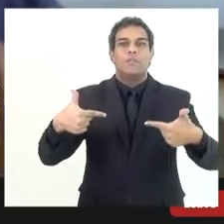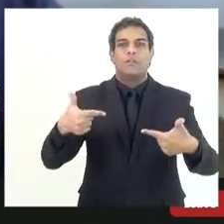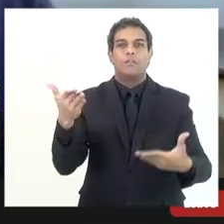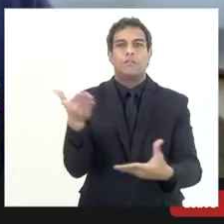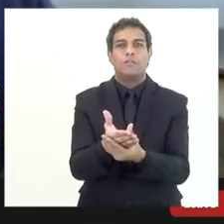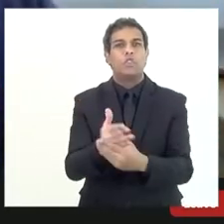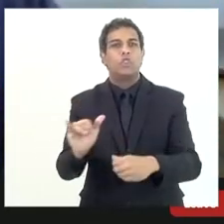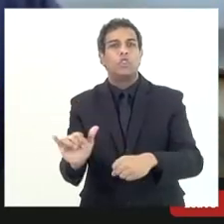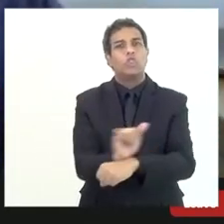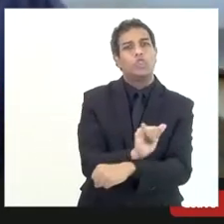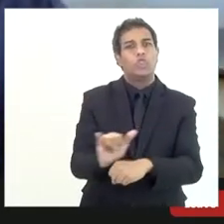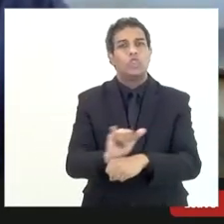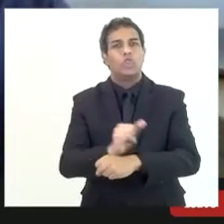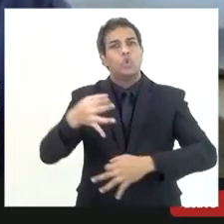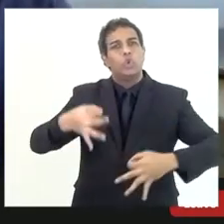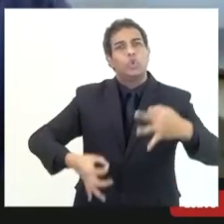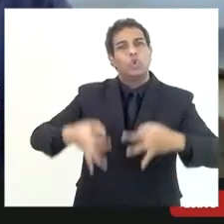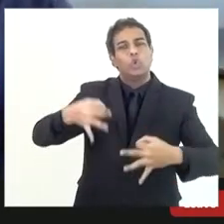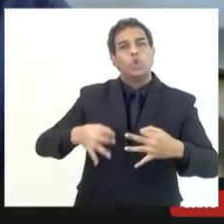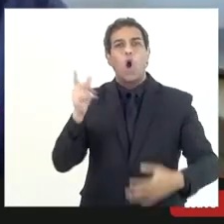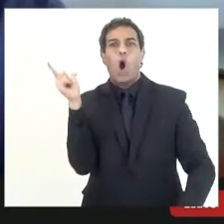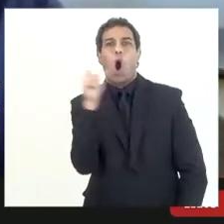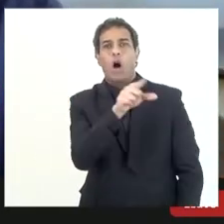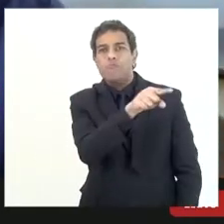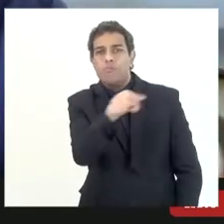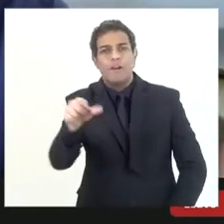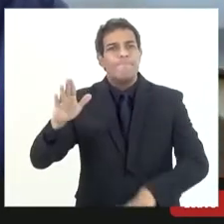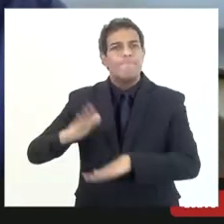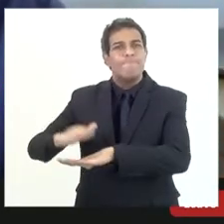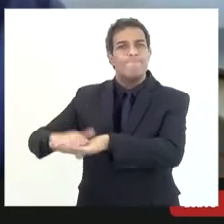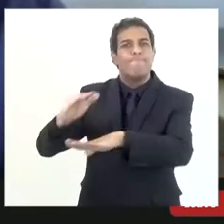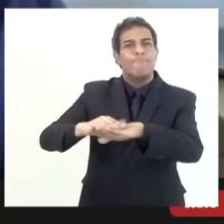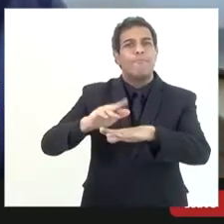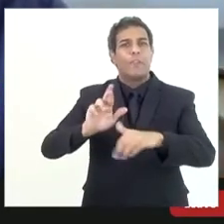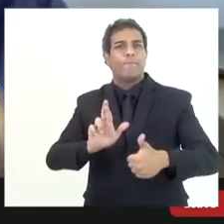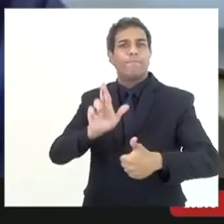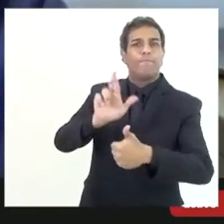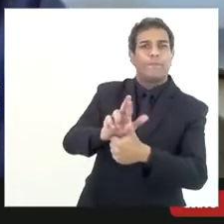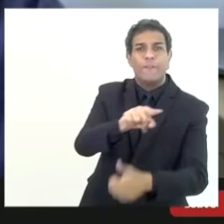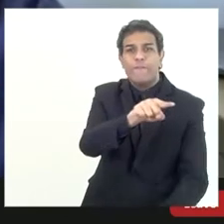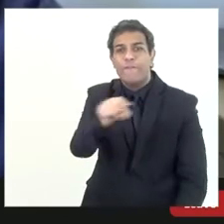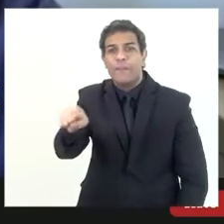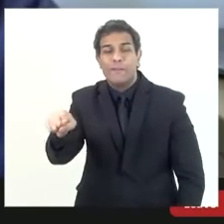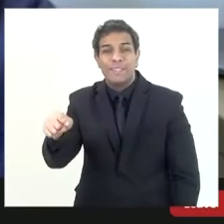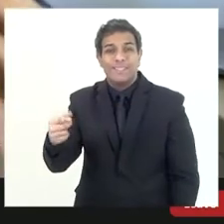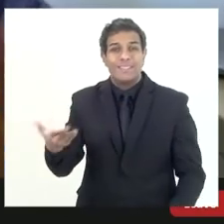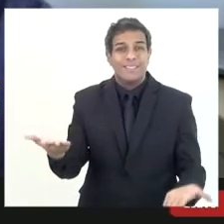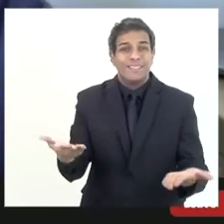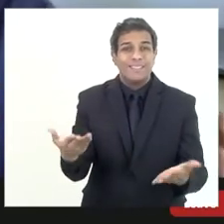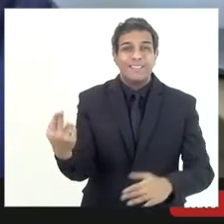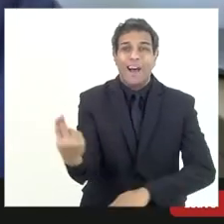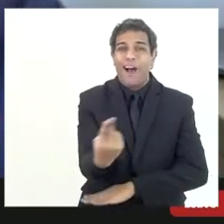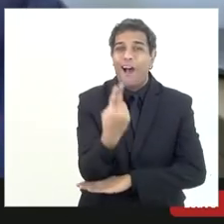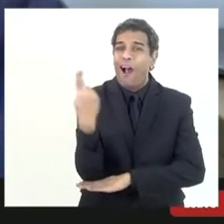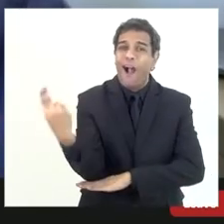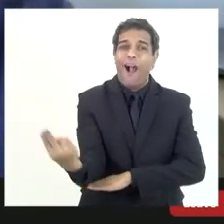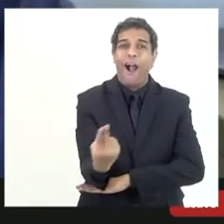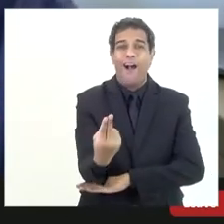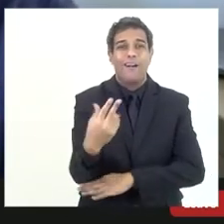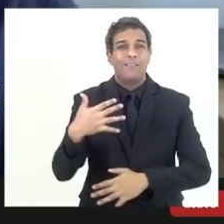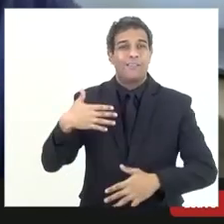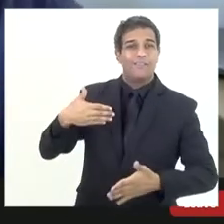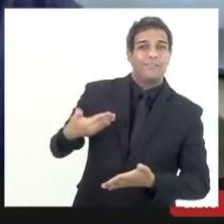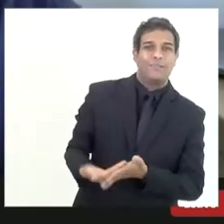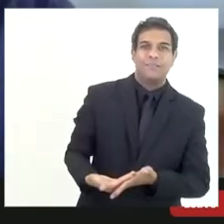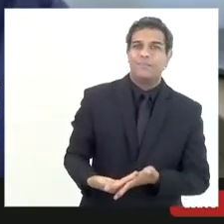instrumento jurídico os senhores decidem mas a gente não pode ficar com essa